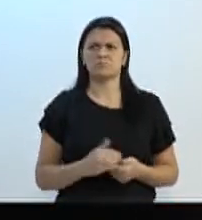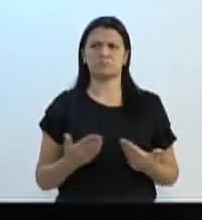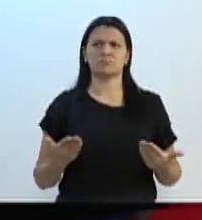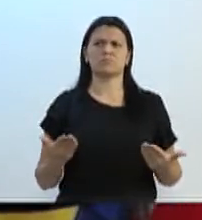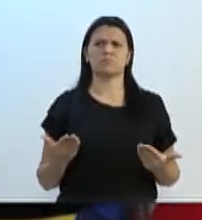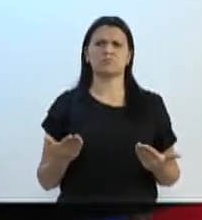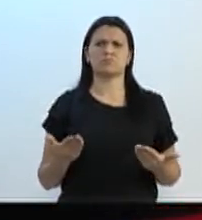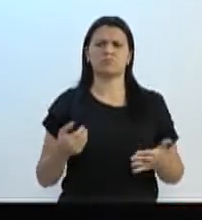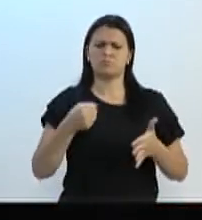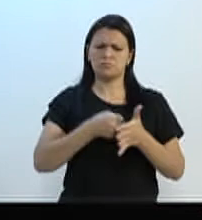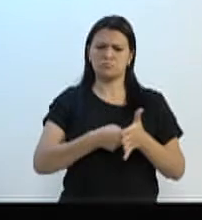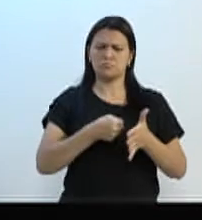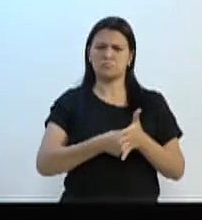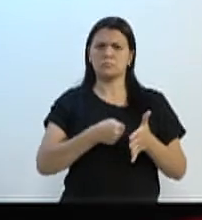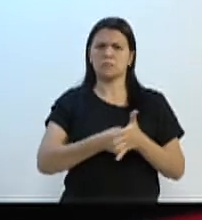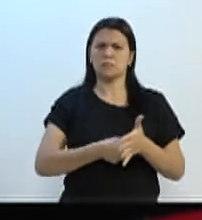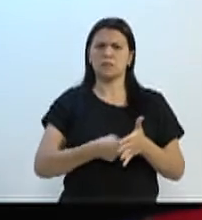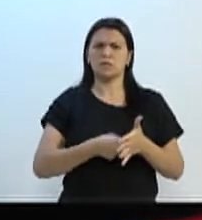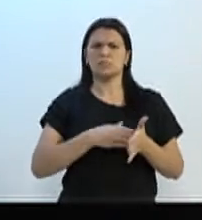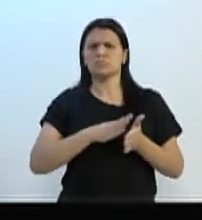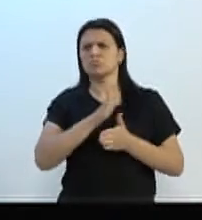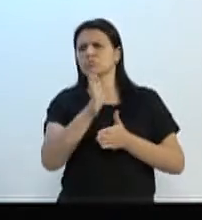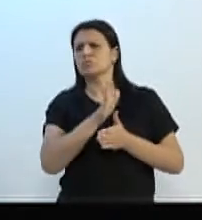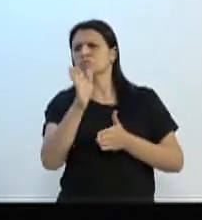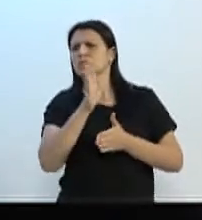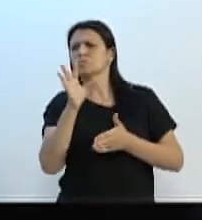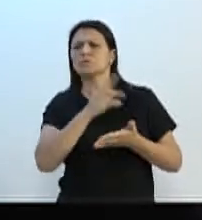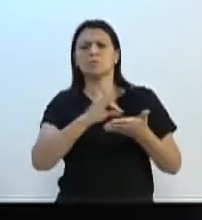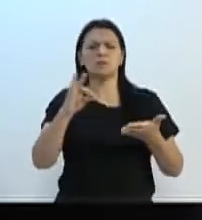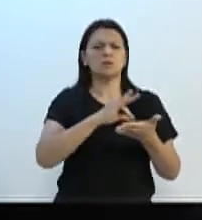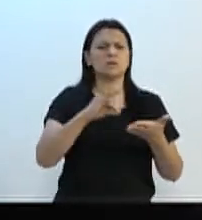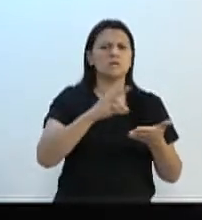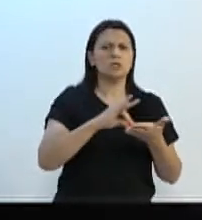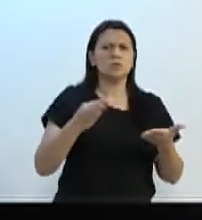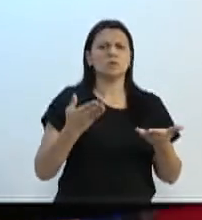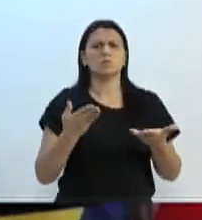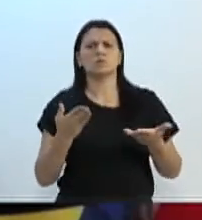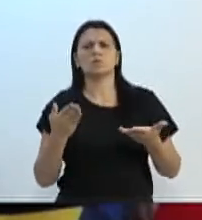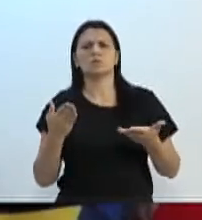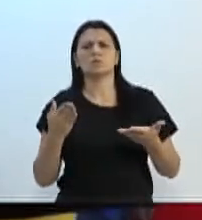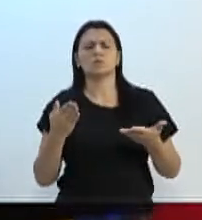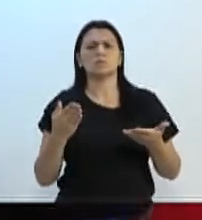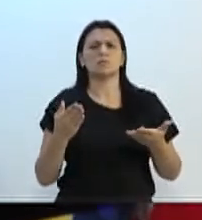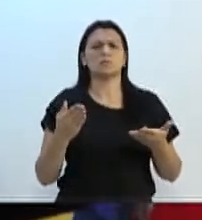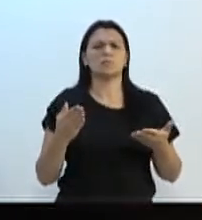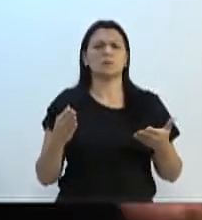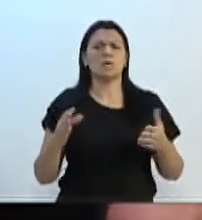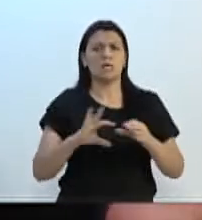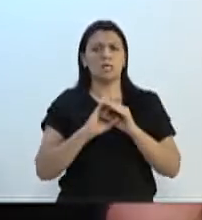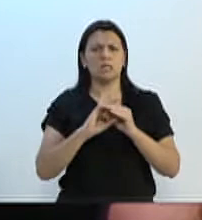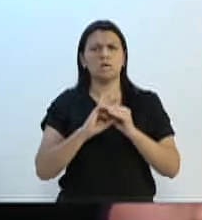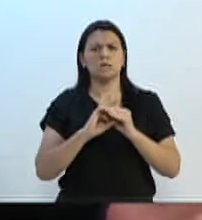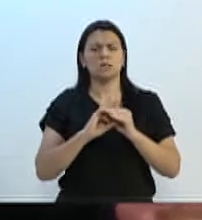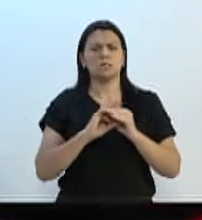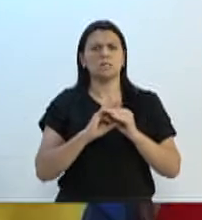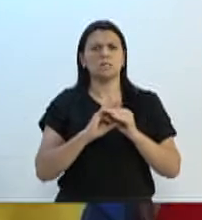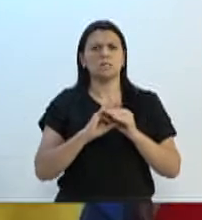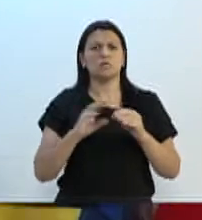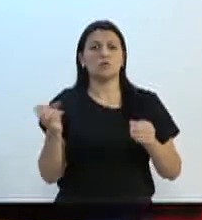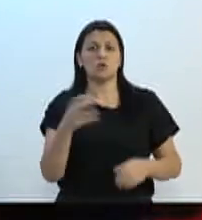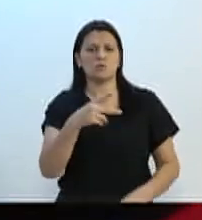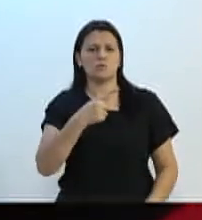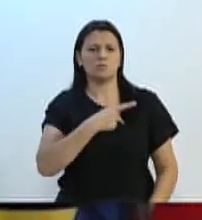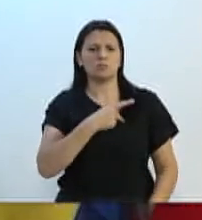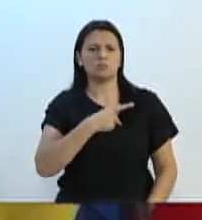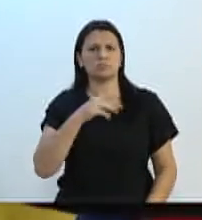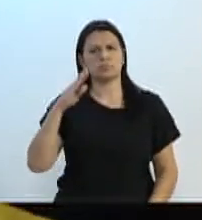empenhado há pouco tempo atrás em sair por aí recolhendo assinatura para o Aliança, para o 38, para o novo partido Bolsonaro, indo a Brasília,